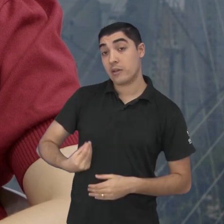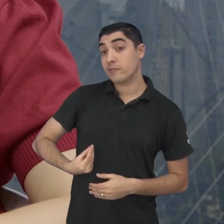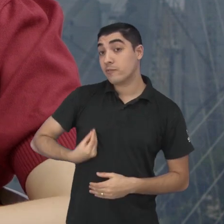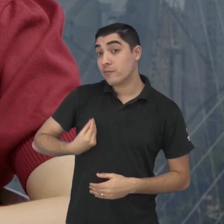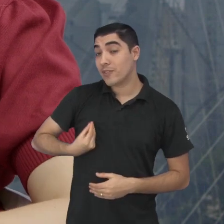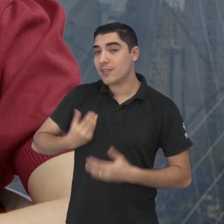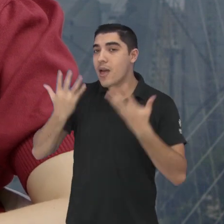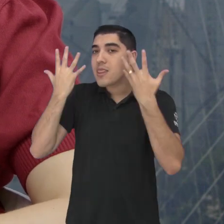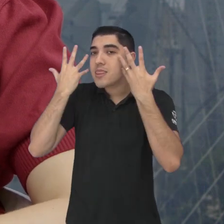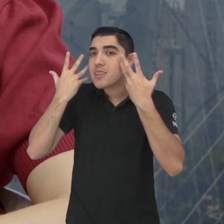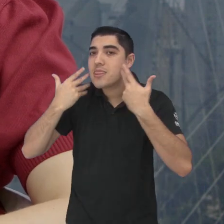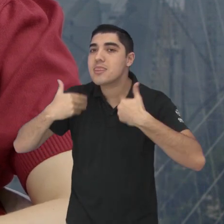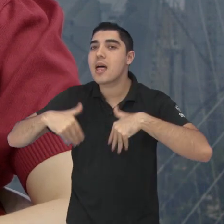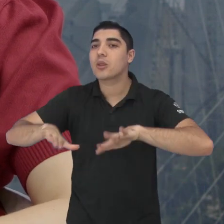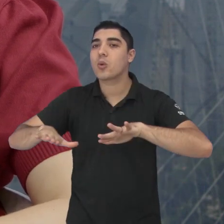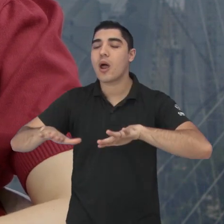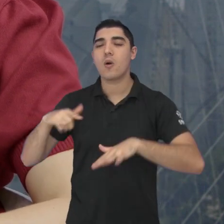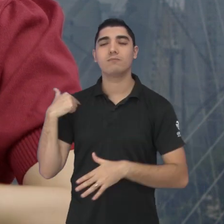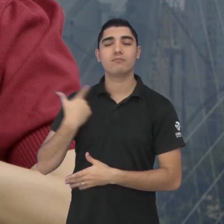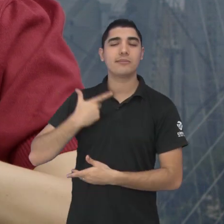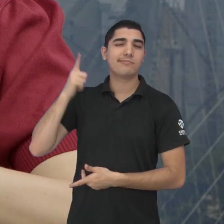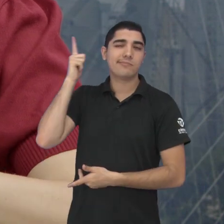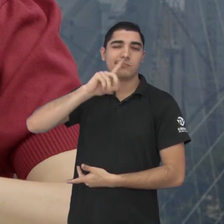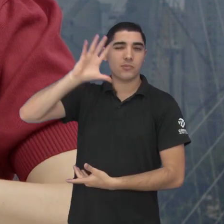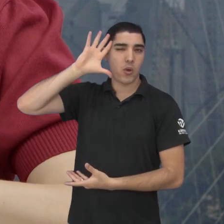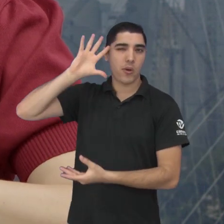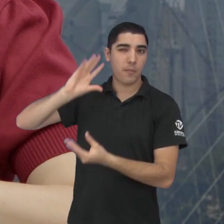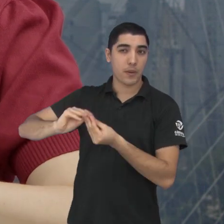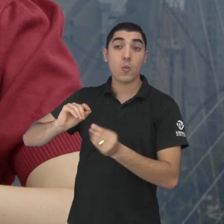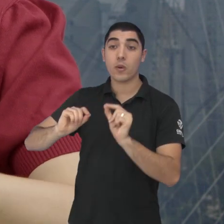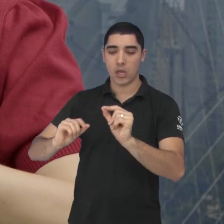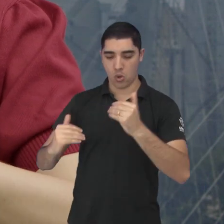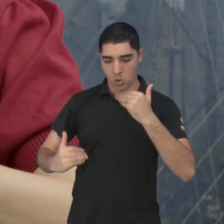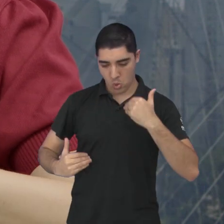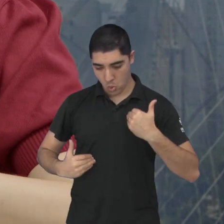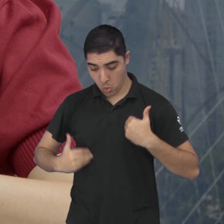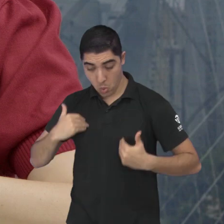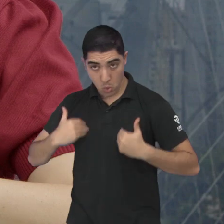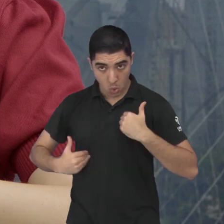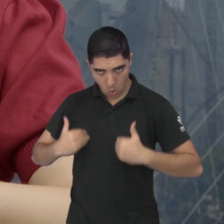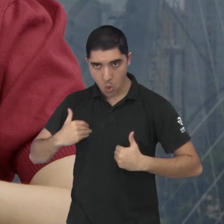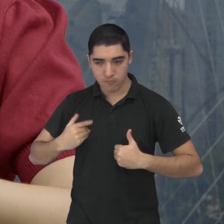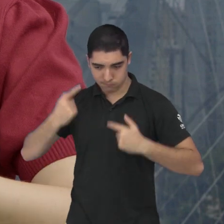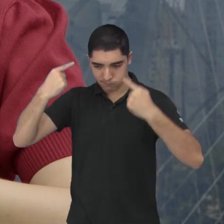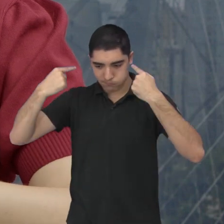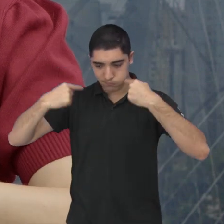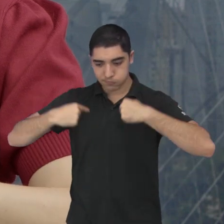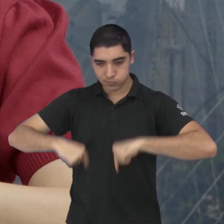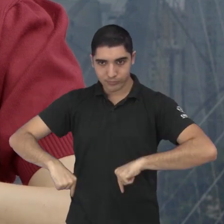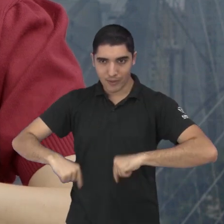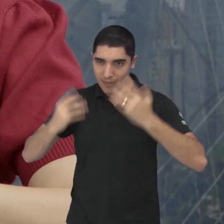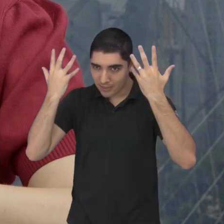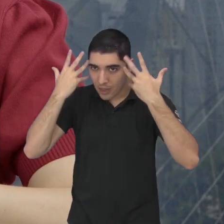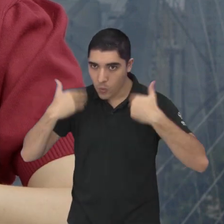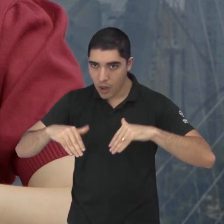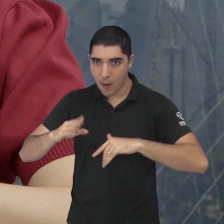a gente entende que, fisiologicamente, né, biologicamente, essa mãe